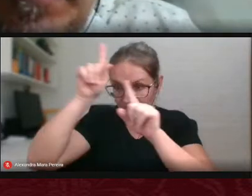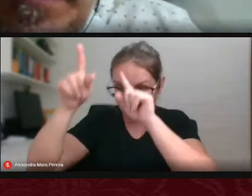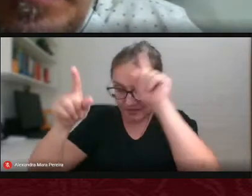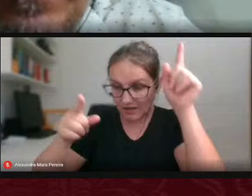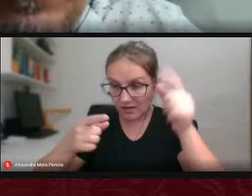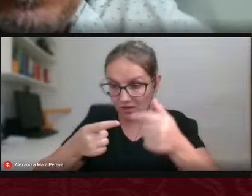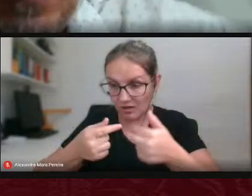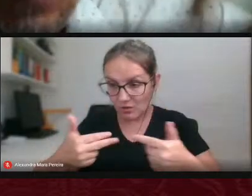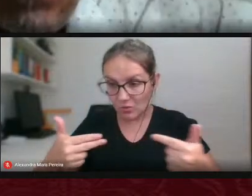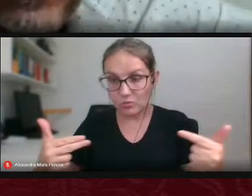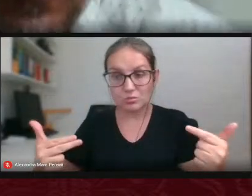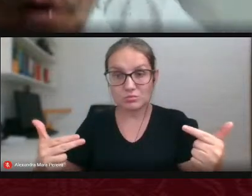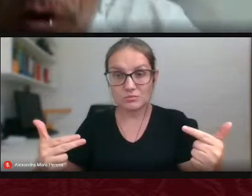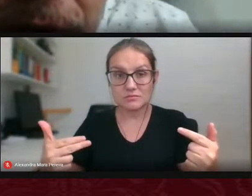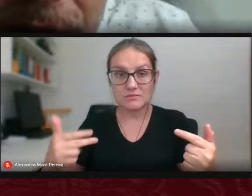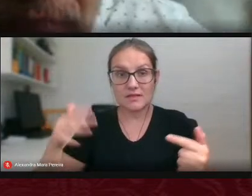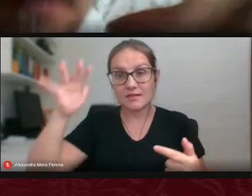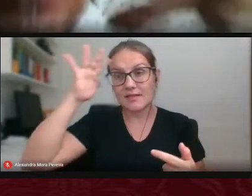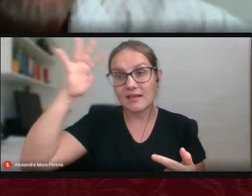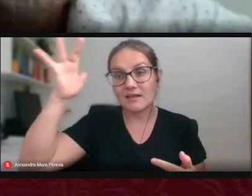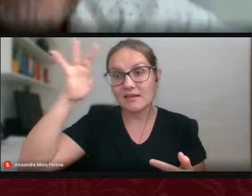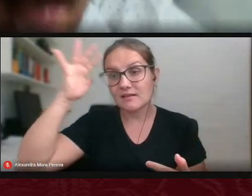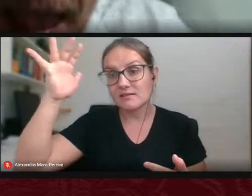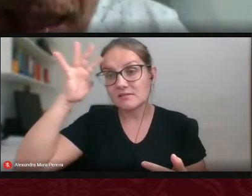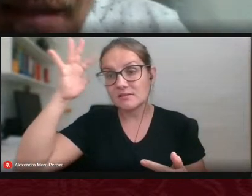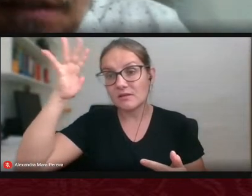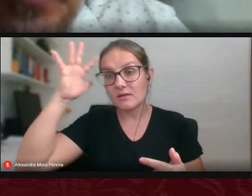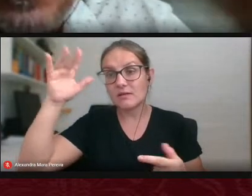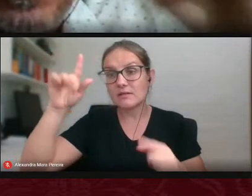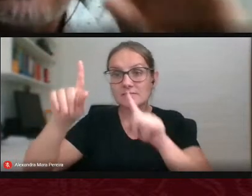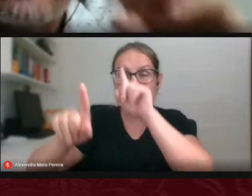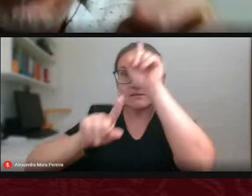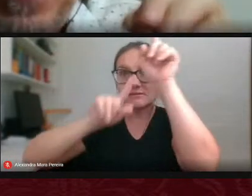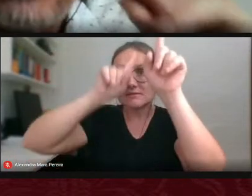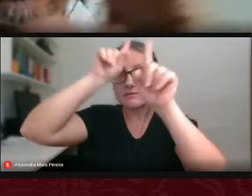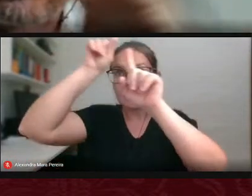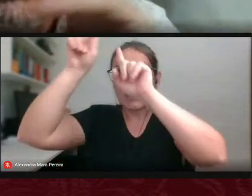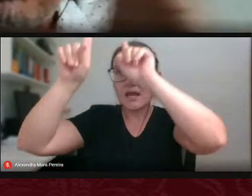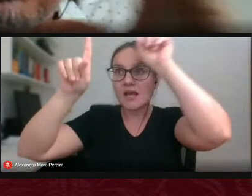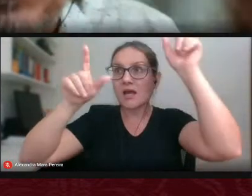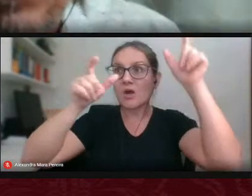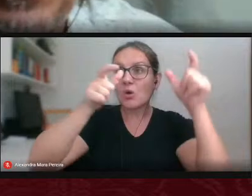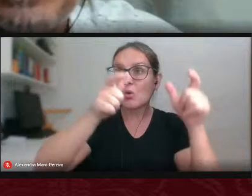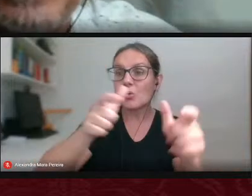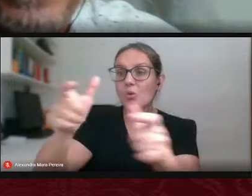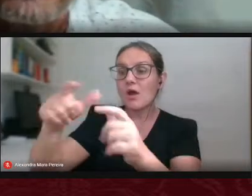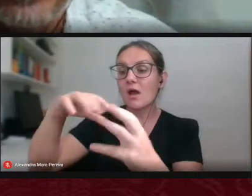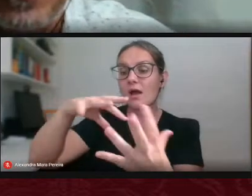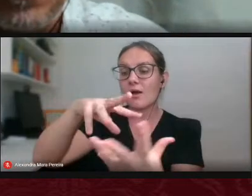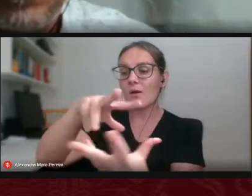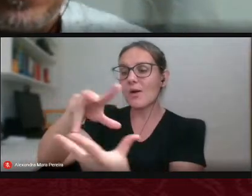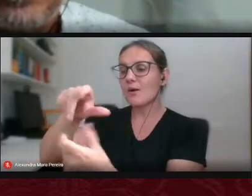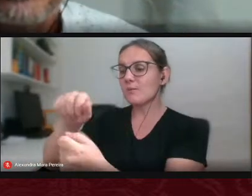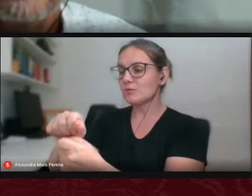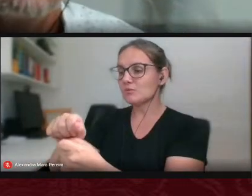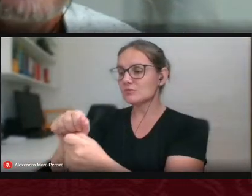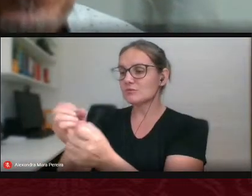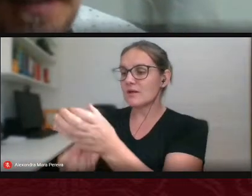reflexões ideias espaços mundos a partir dessa